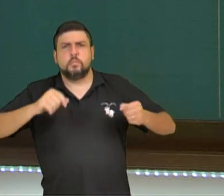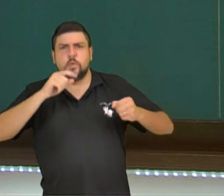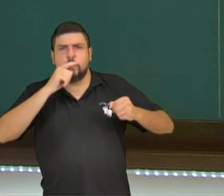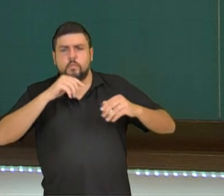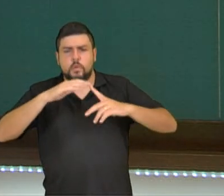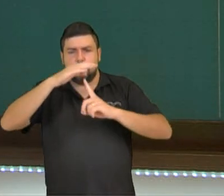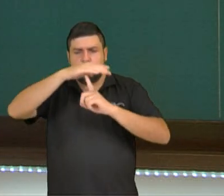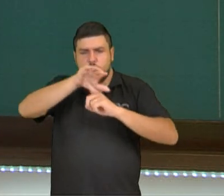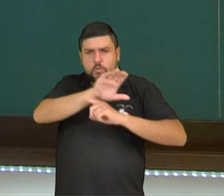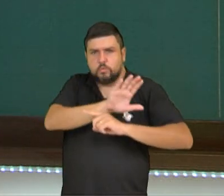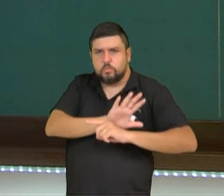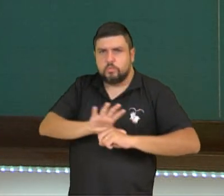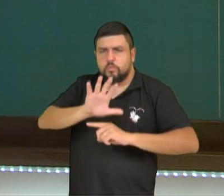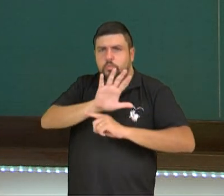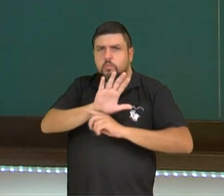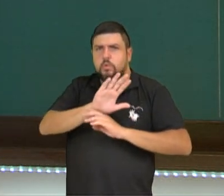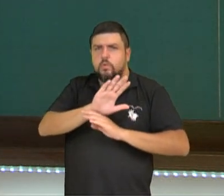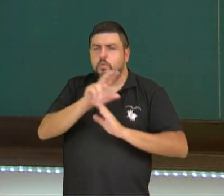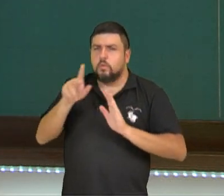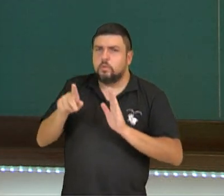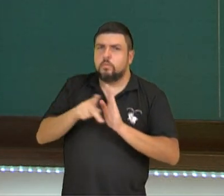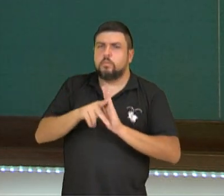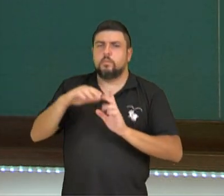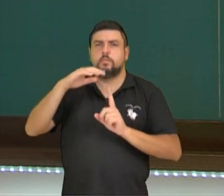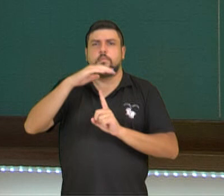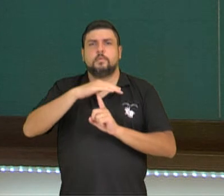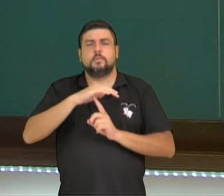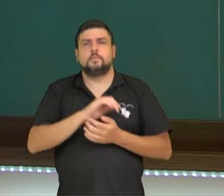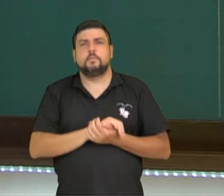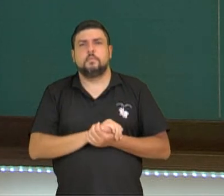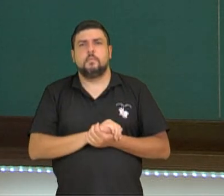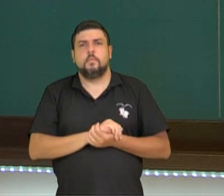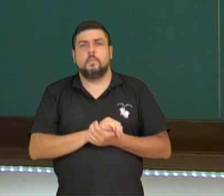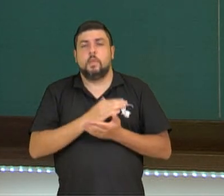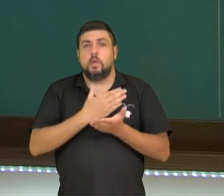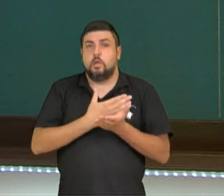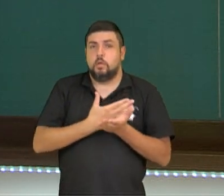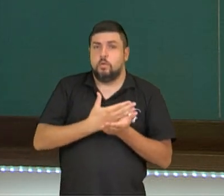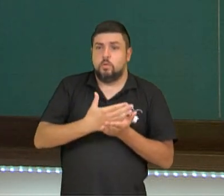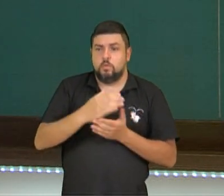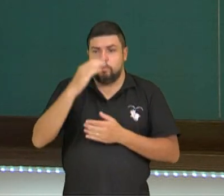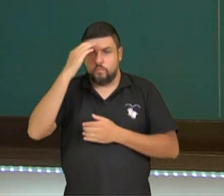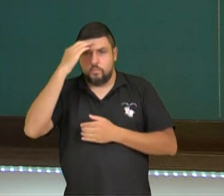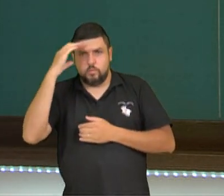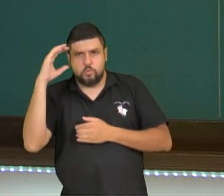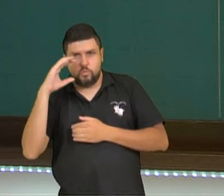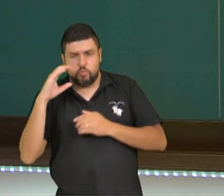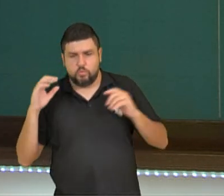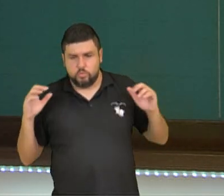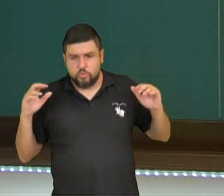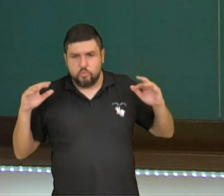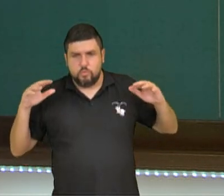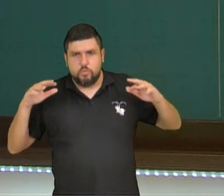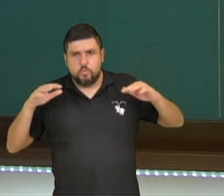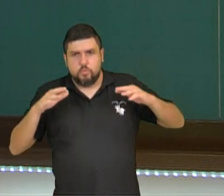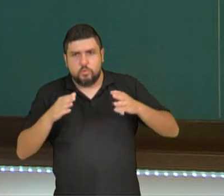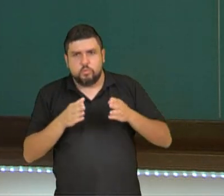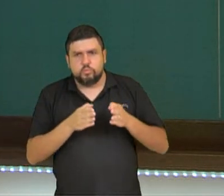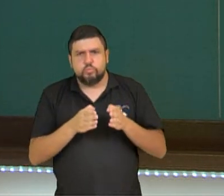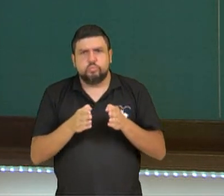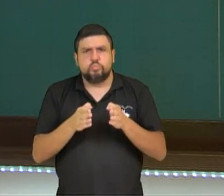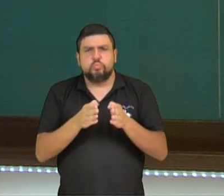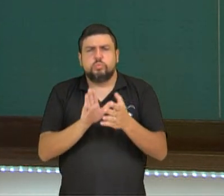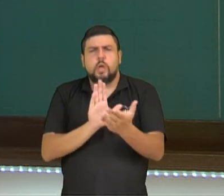rio totalmente paranaense, né? Nasce ali nas proximidades de Curitiba e vai até a região lá